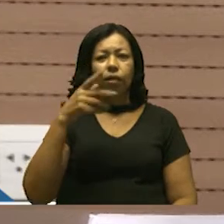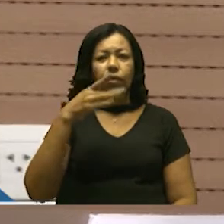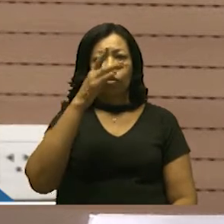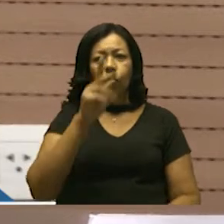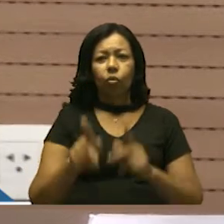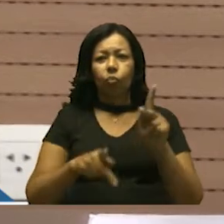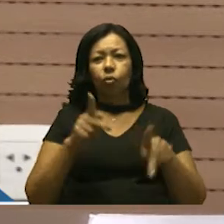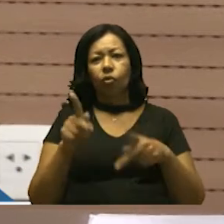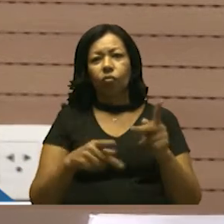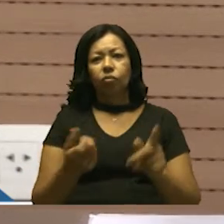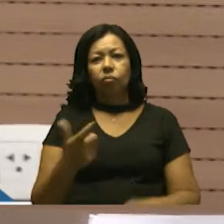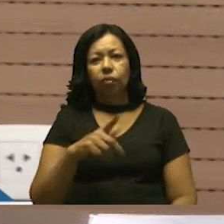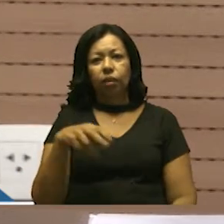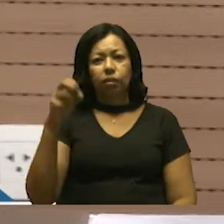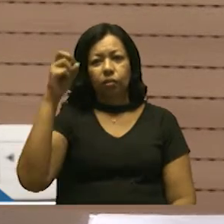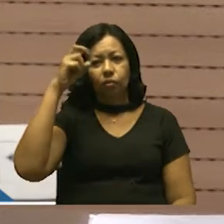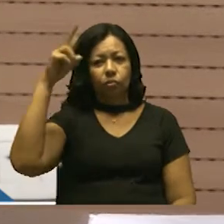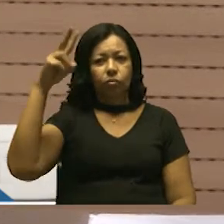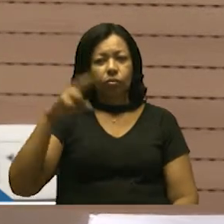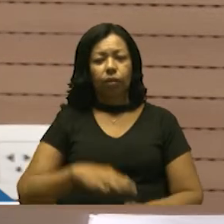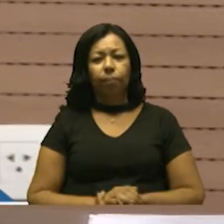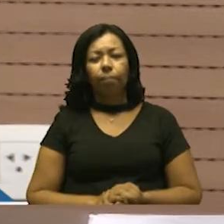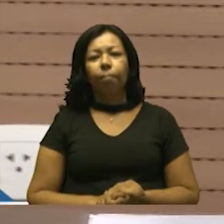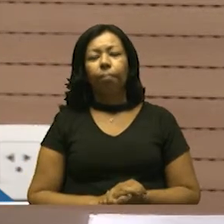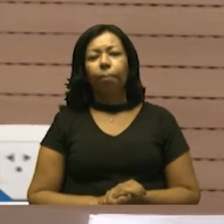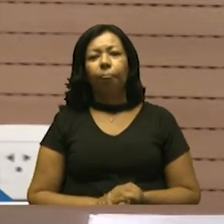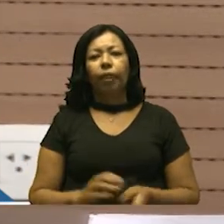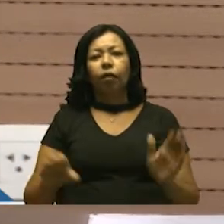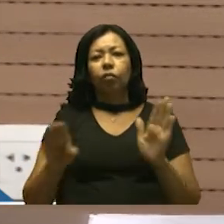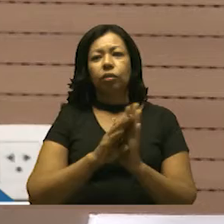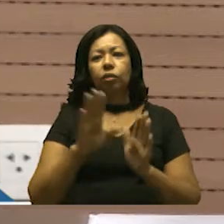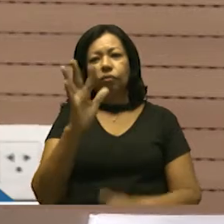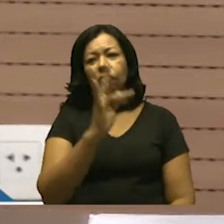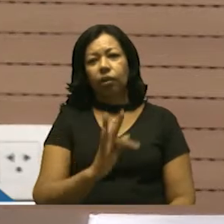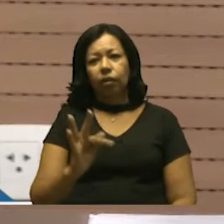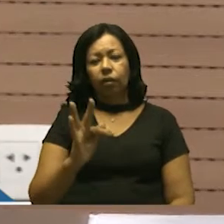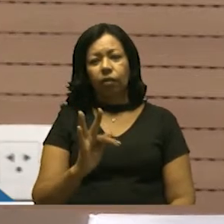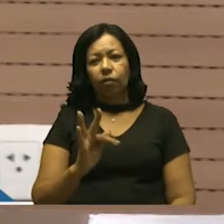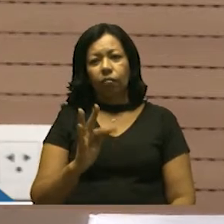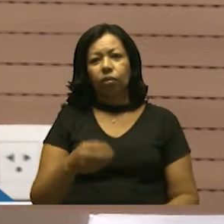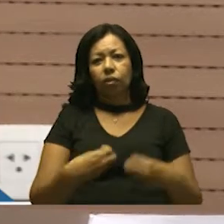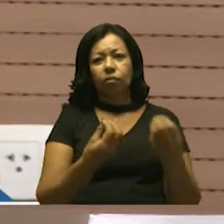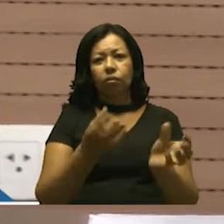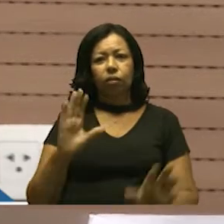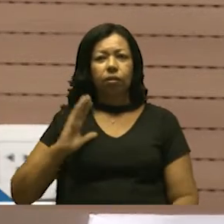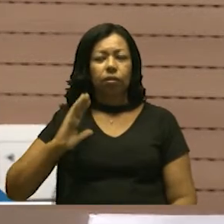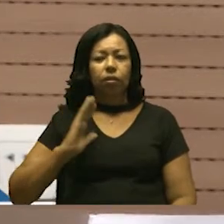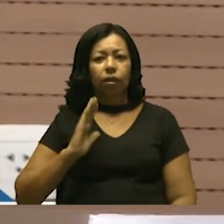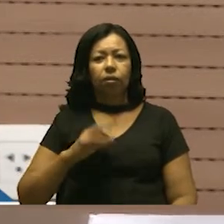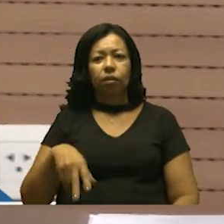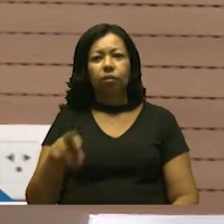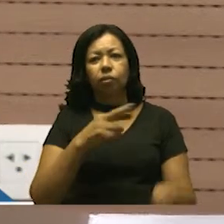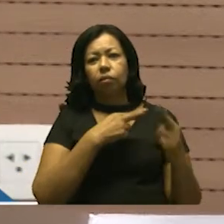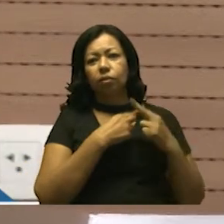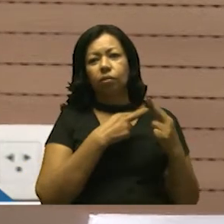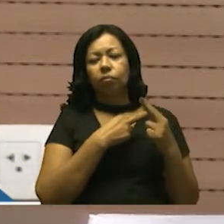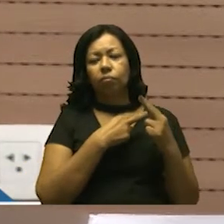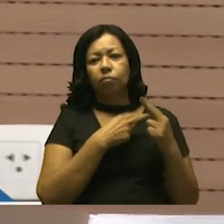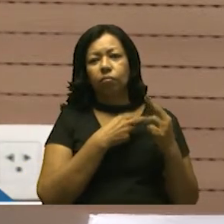sobre essa cultura. A Constituição Federal conferiu ao município a competência